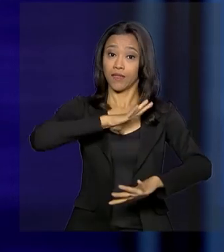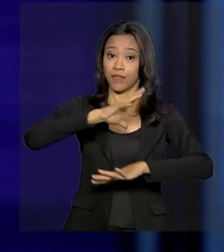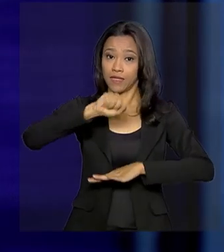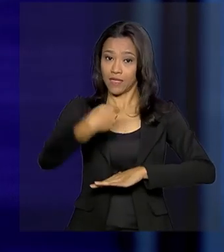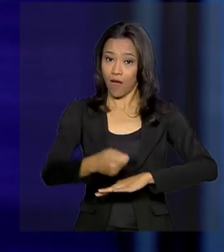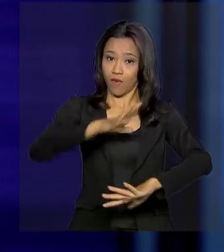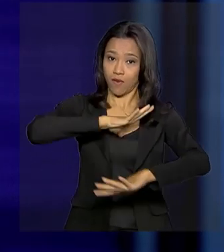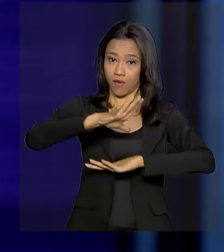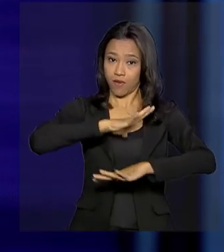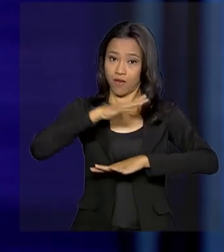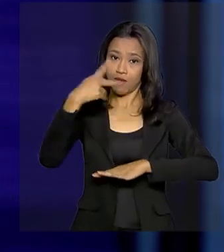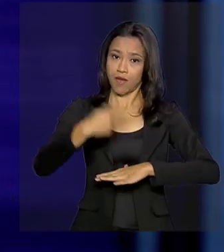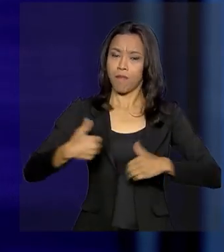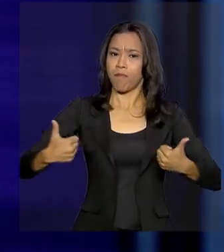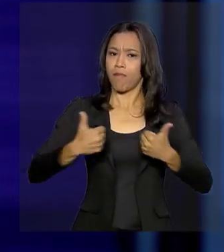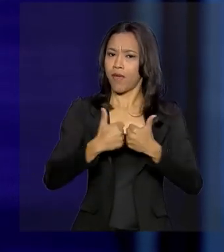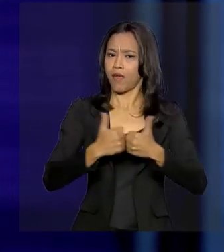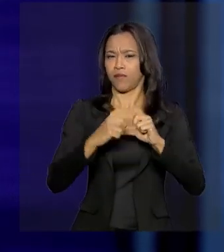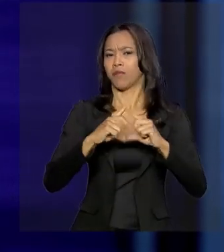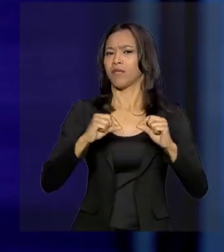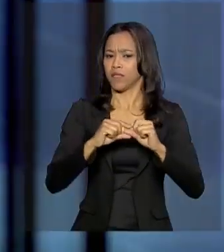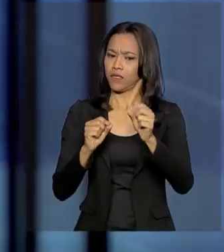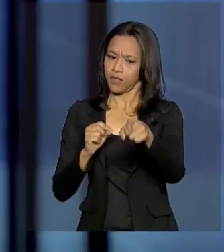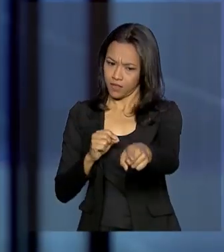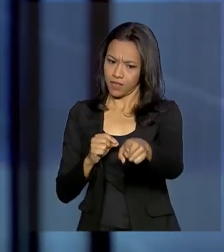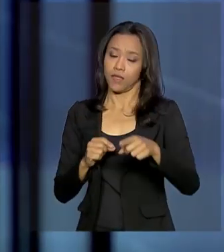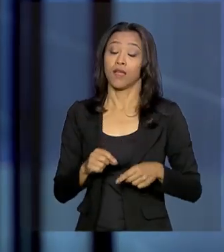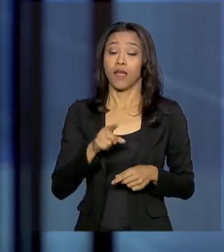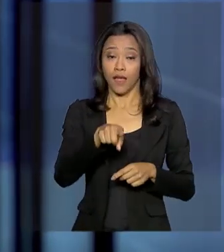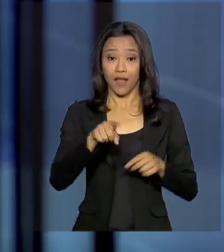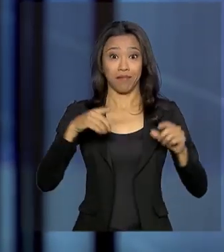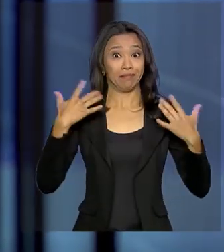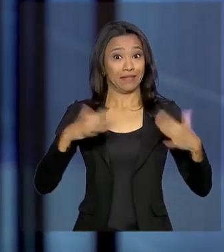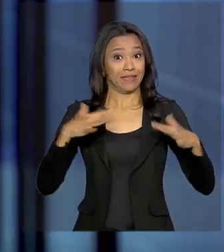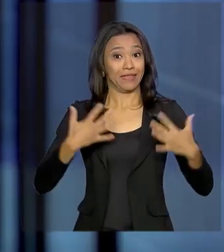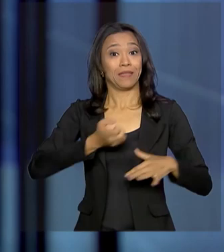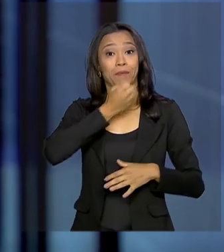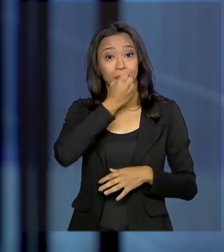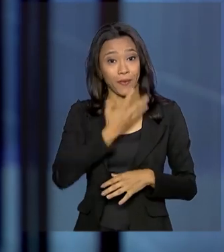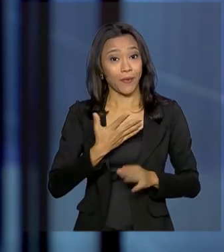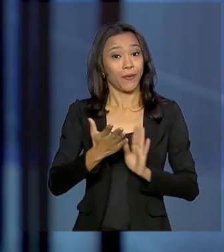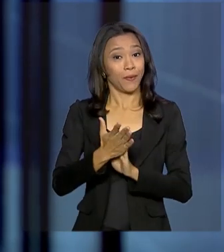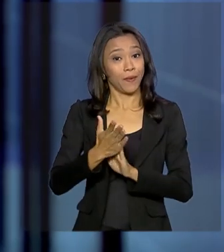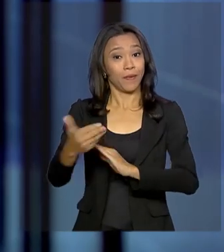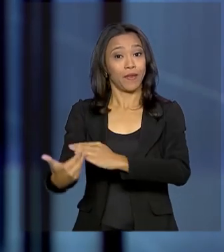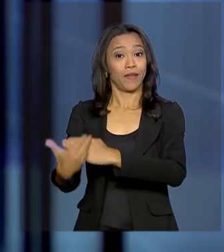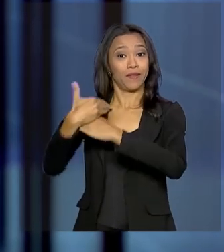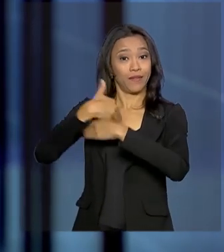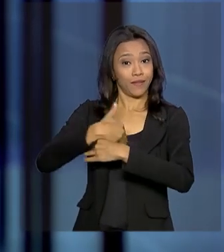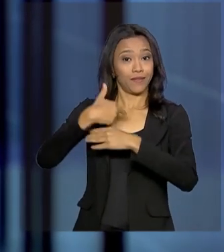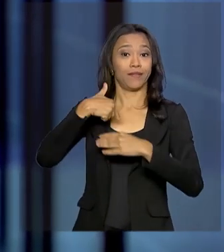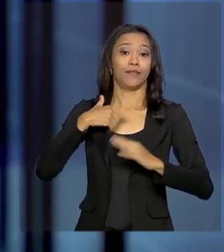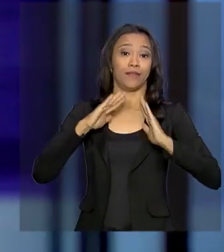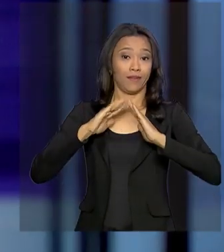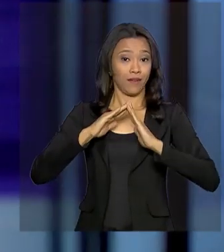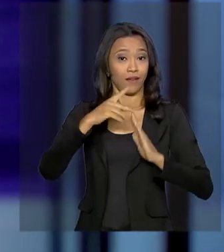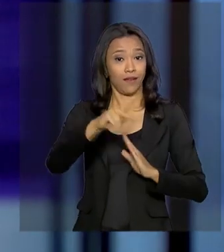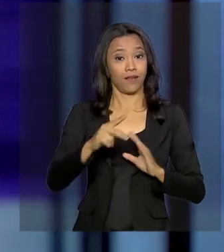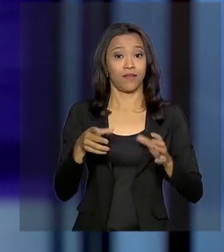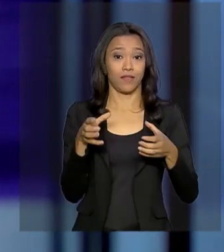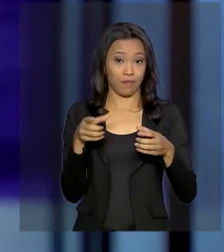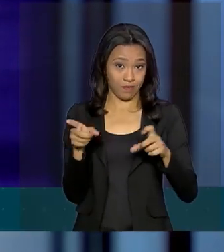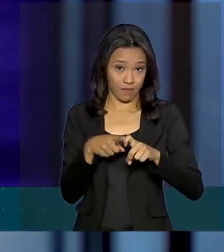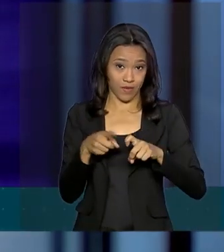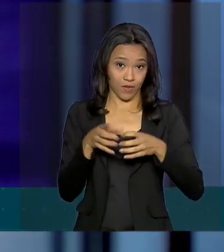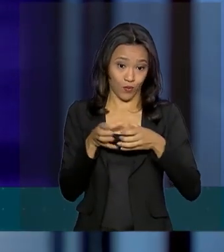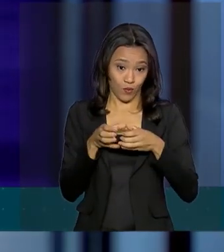cidade goiana, no entorno do Distrito Federal. Ela comemora o atendimento recebido perto de onde mora. Aqui eu